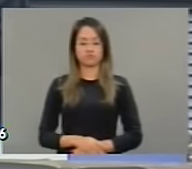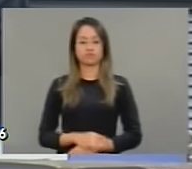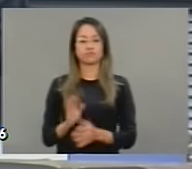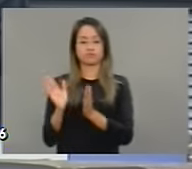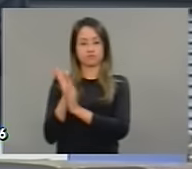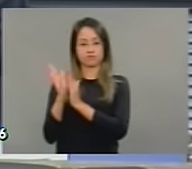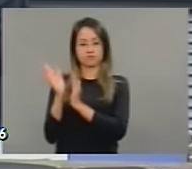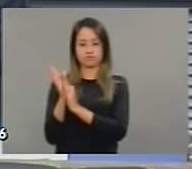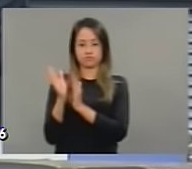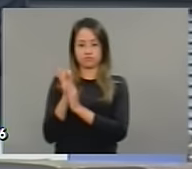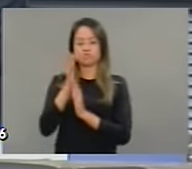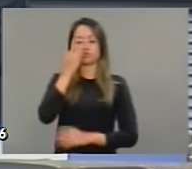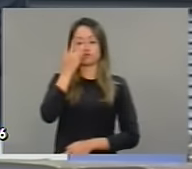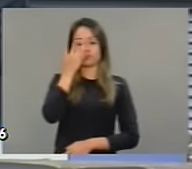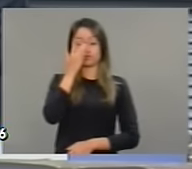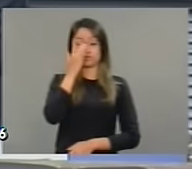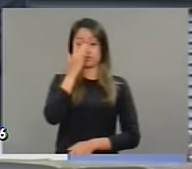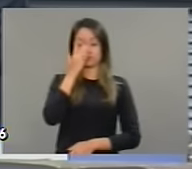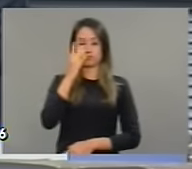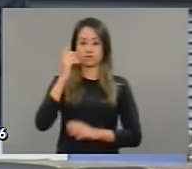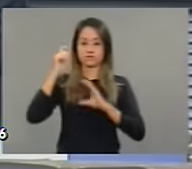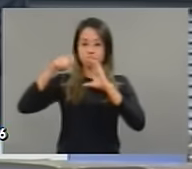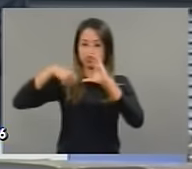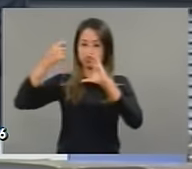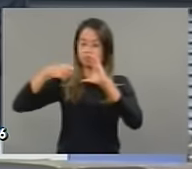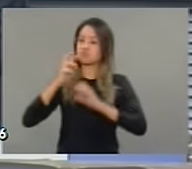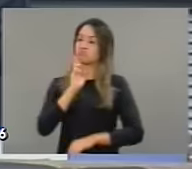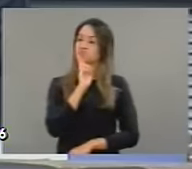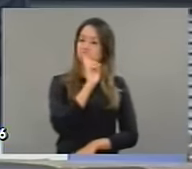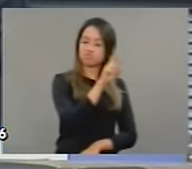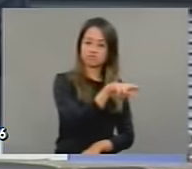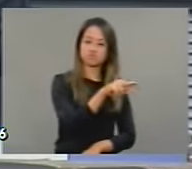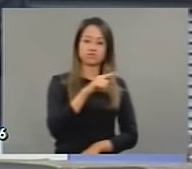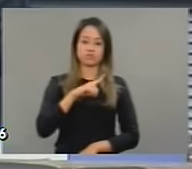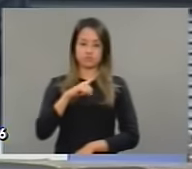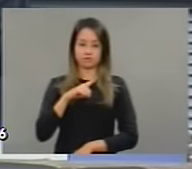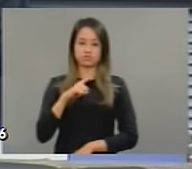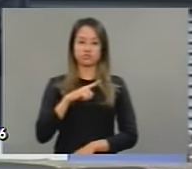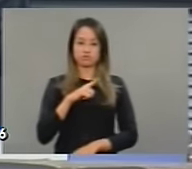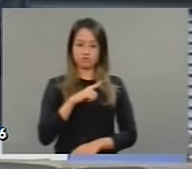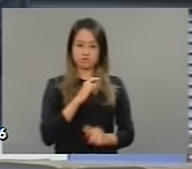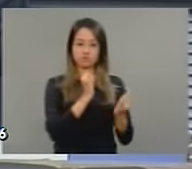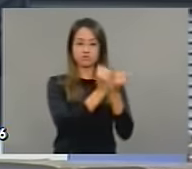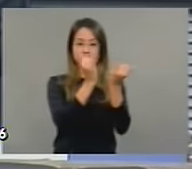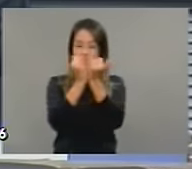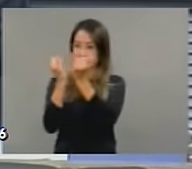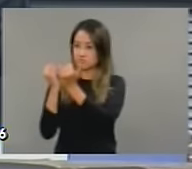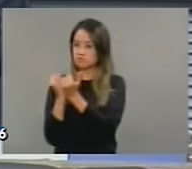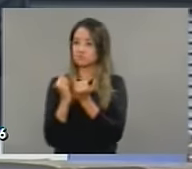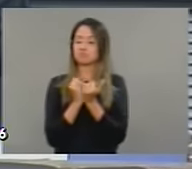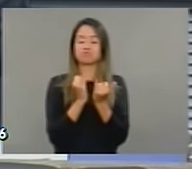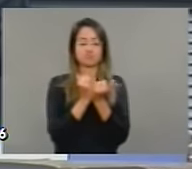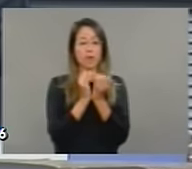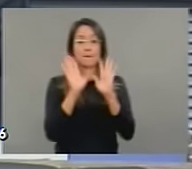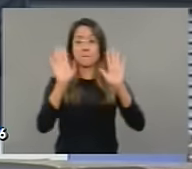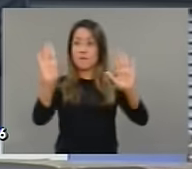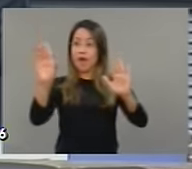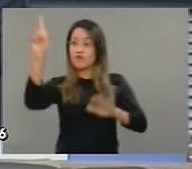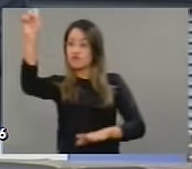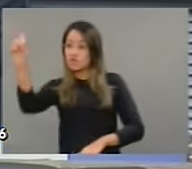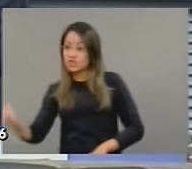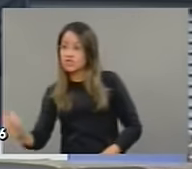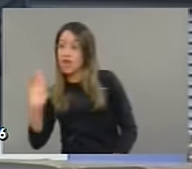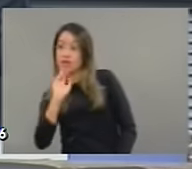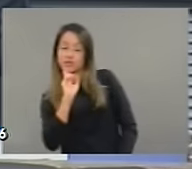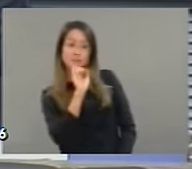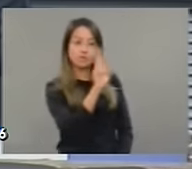parabéns pela atitude coerente e o vídeo de resposta também está aí rodando nas redes sociais também, recebi um próprio final de semana, mas dizer que